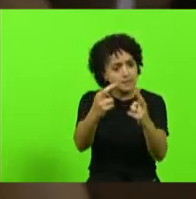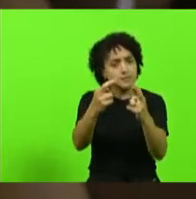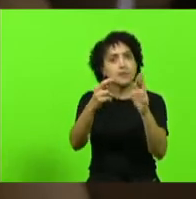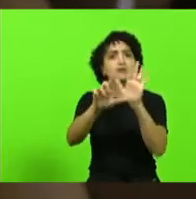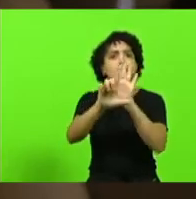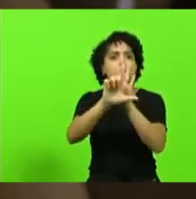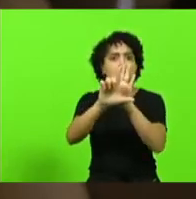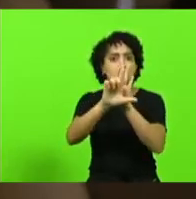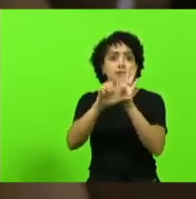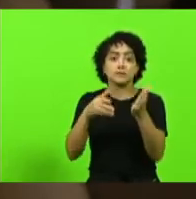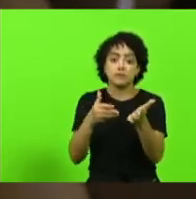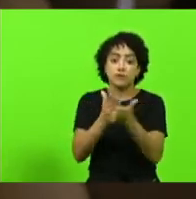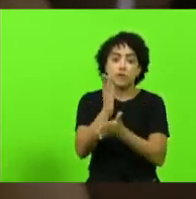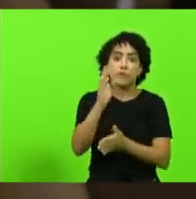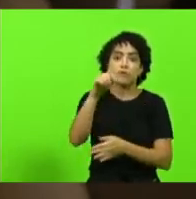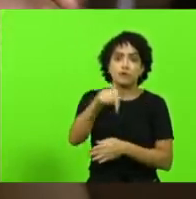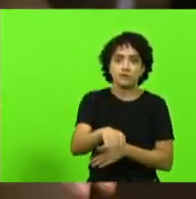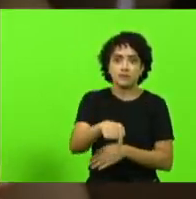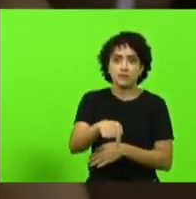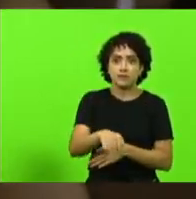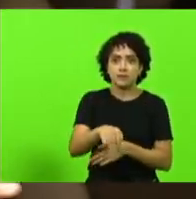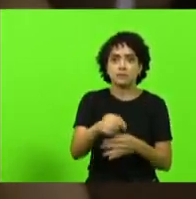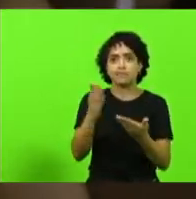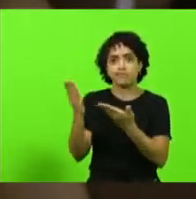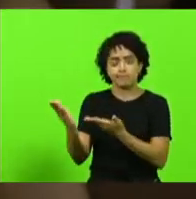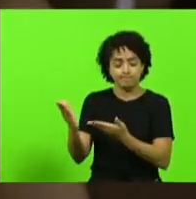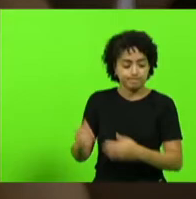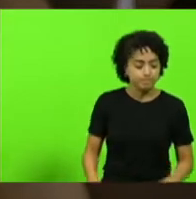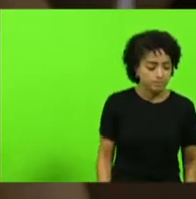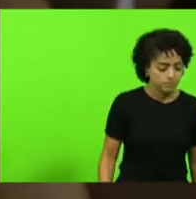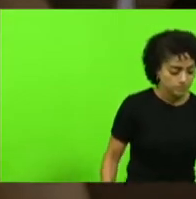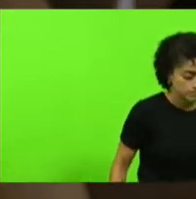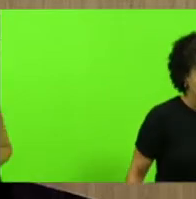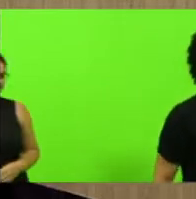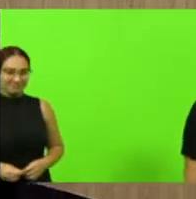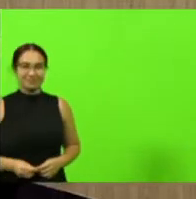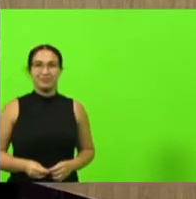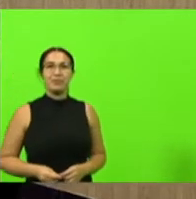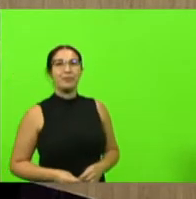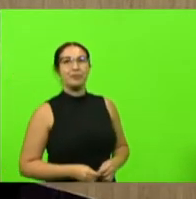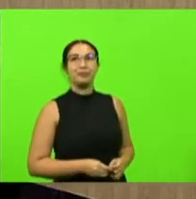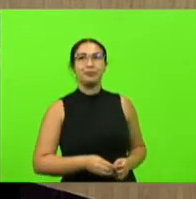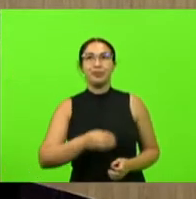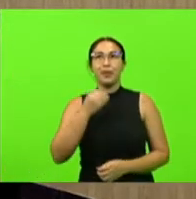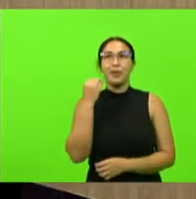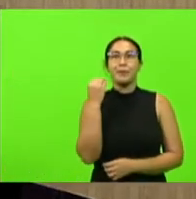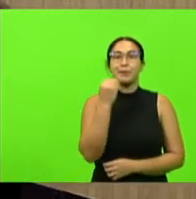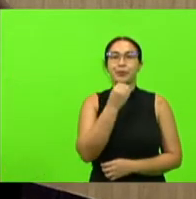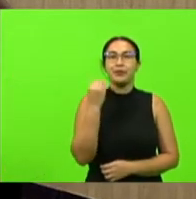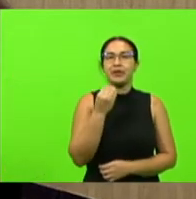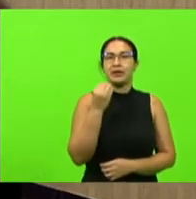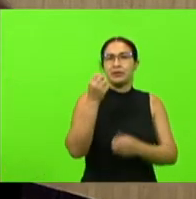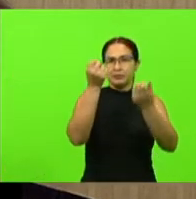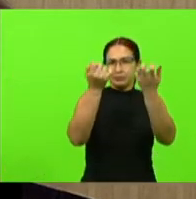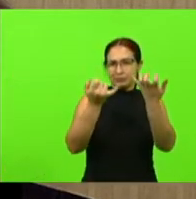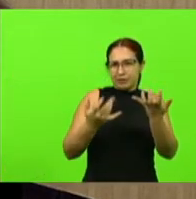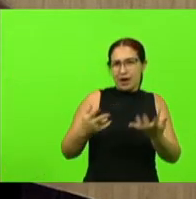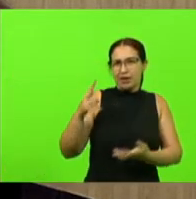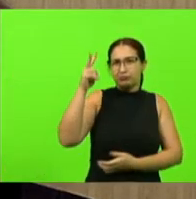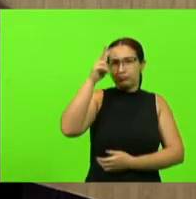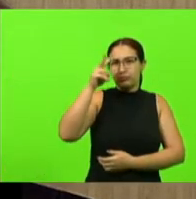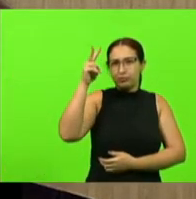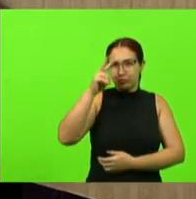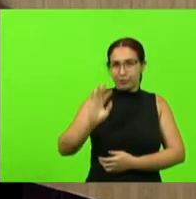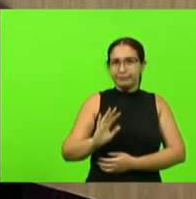essa neste parlamento uma parte deputado Gessé aproveitando o gancho e contar uma breve história aconteceu recentemente